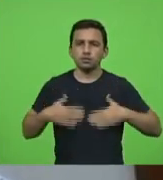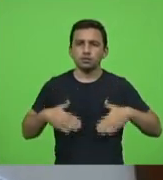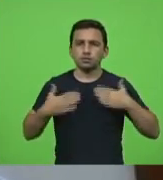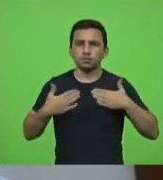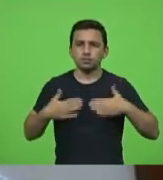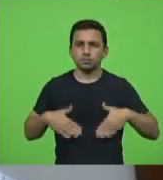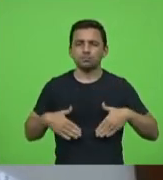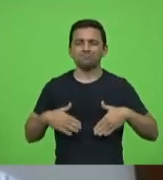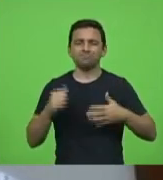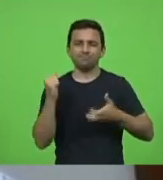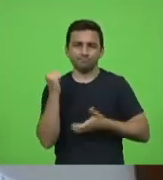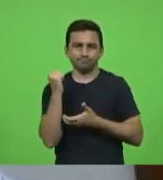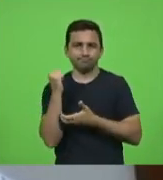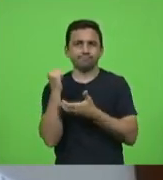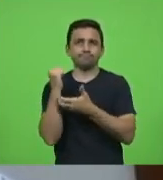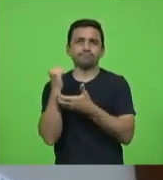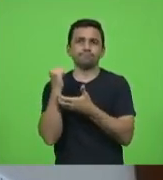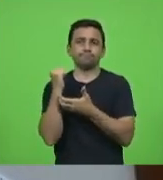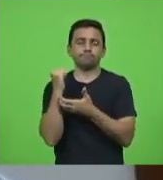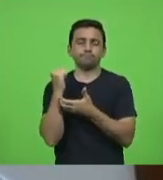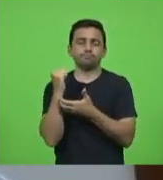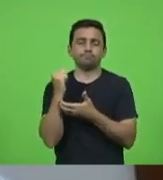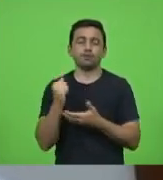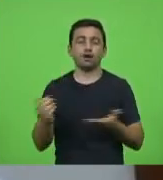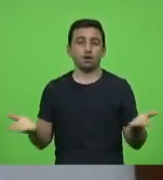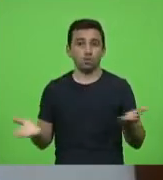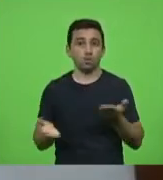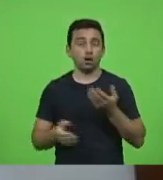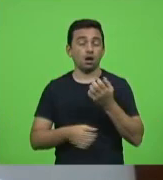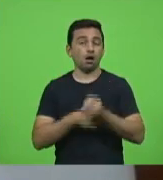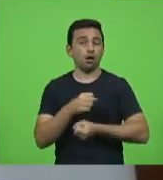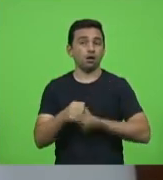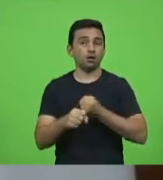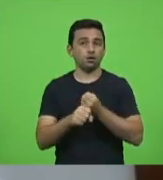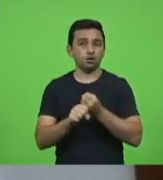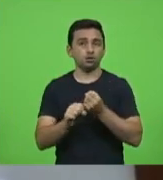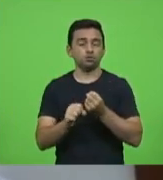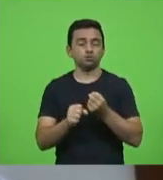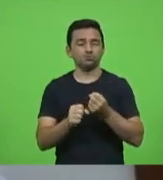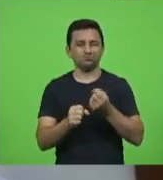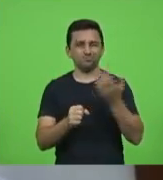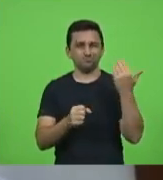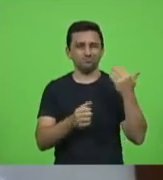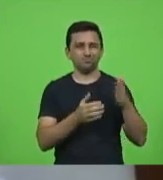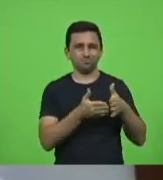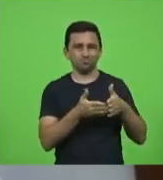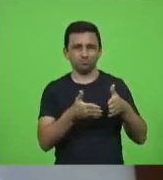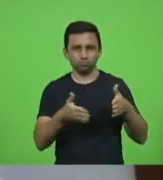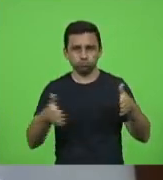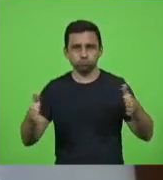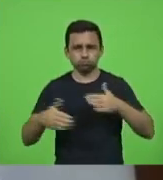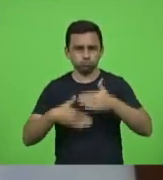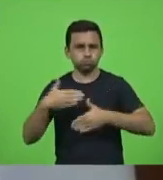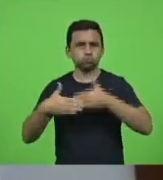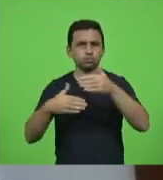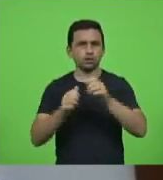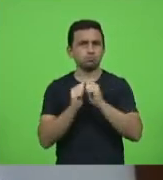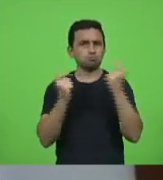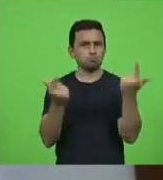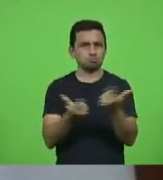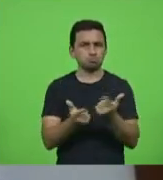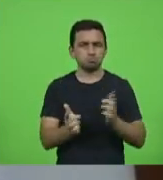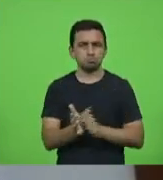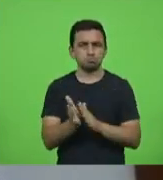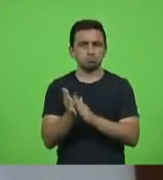burocracia esse ano que passou nós avançamos muito e a casa está de parabéns em especial